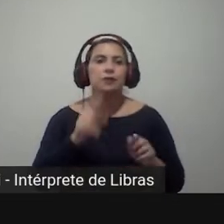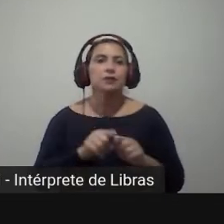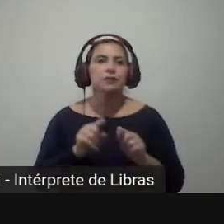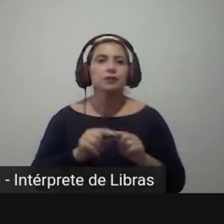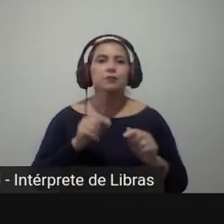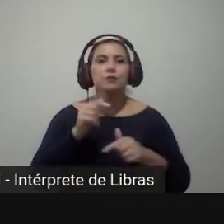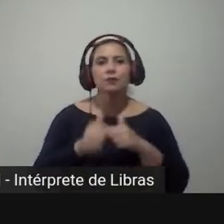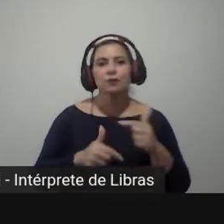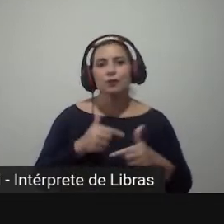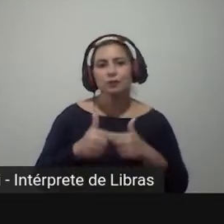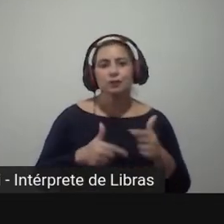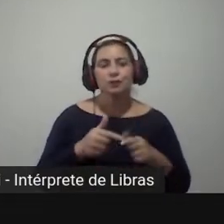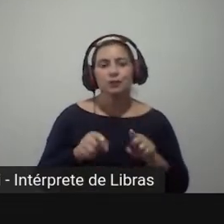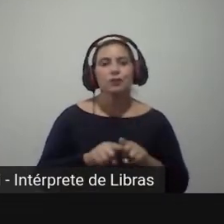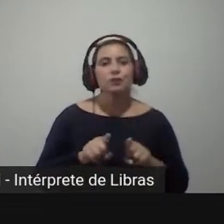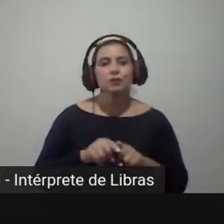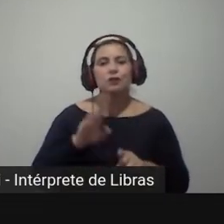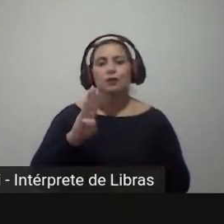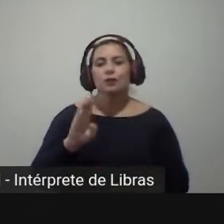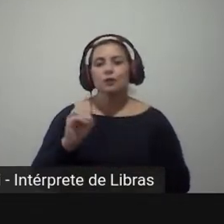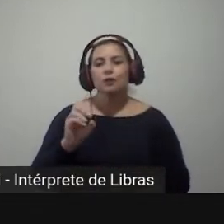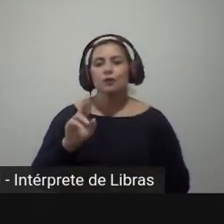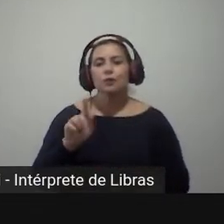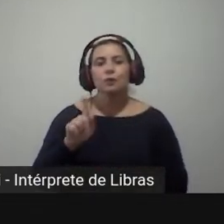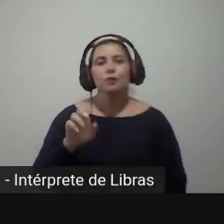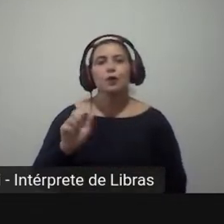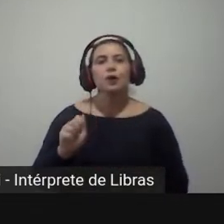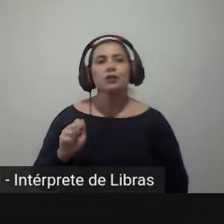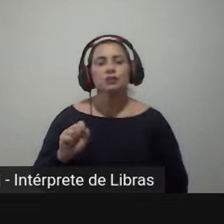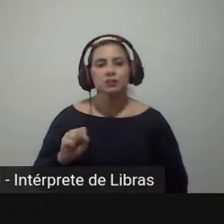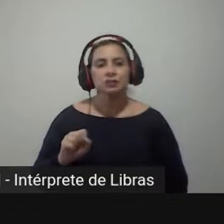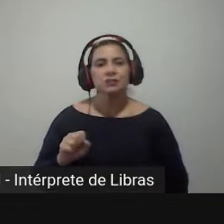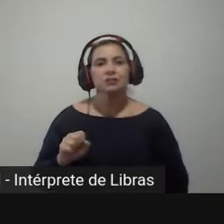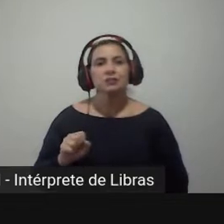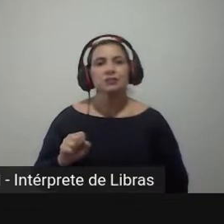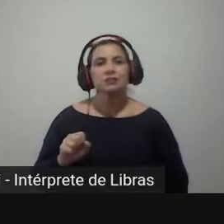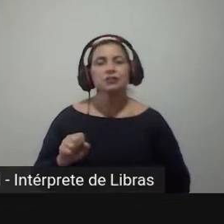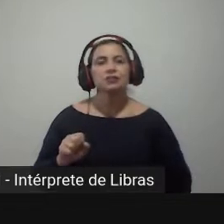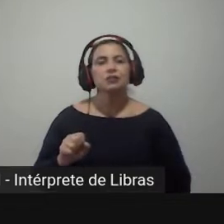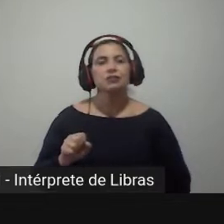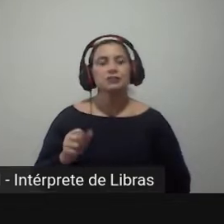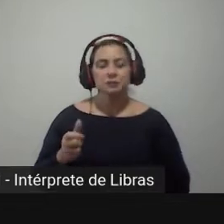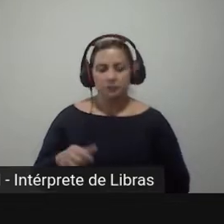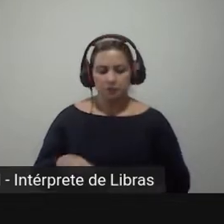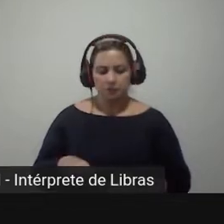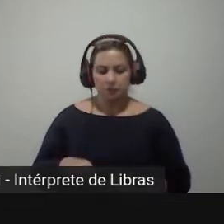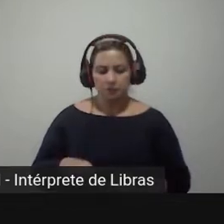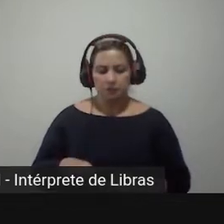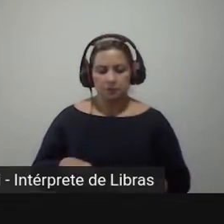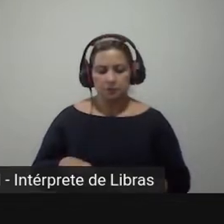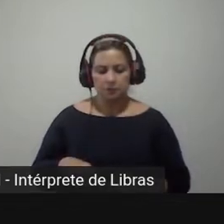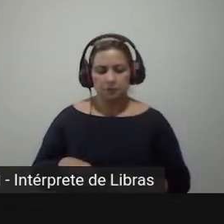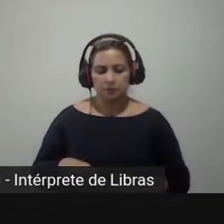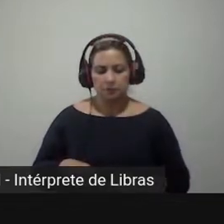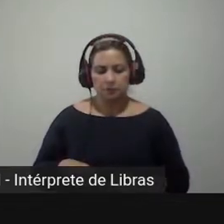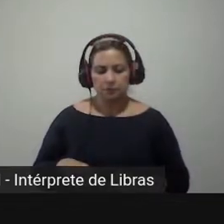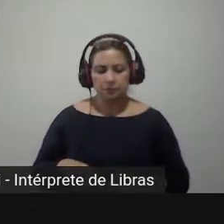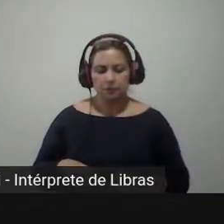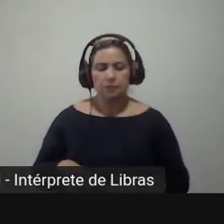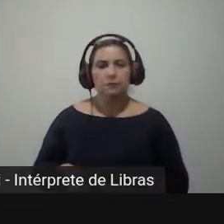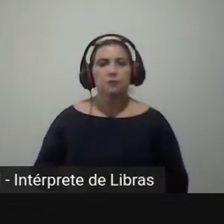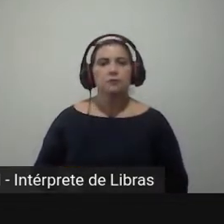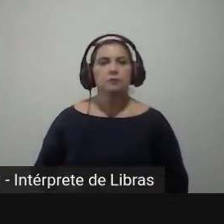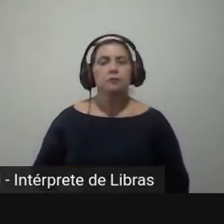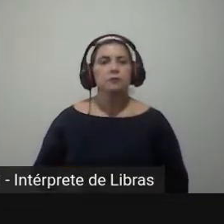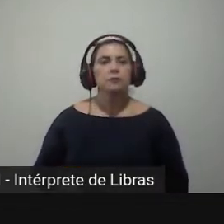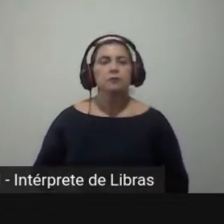trabalho desenvolvido por Borges tentou verificar exatamente o porquê do efeito coateio não ter